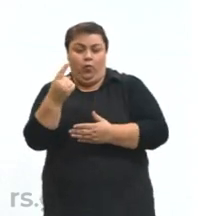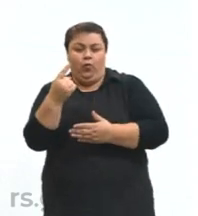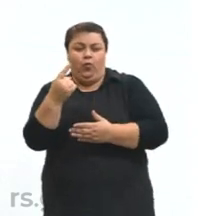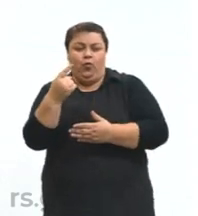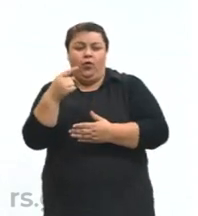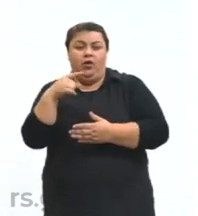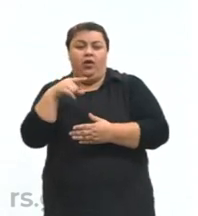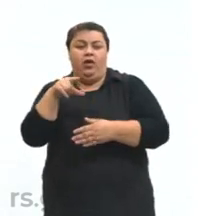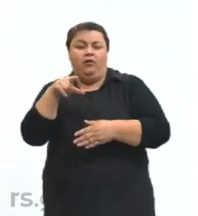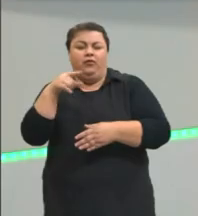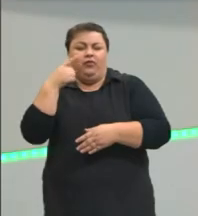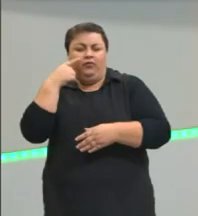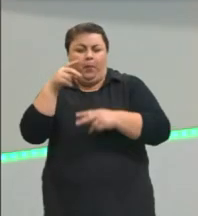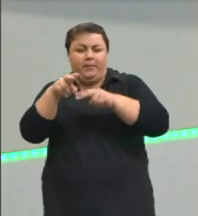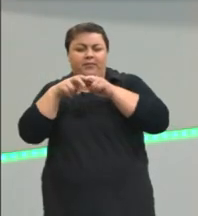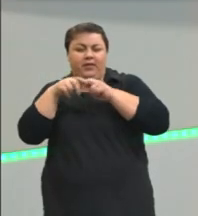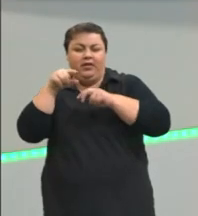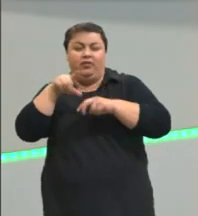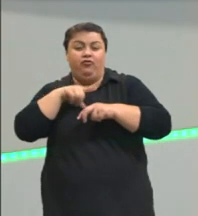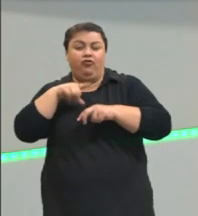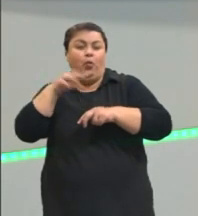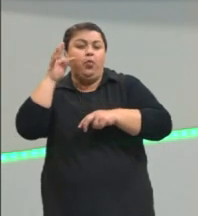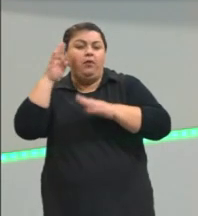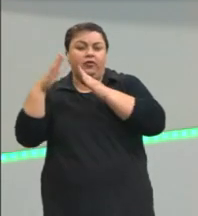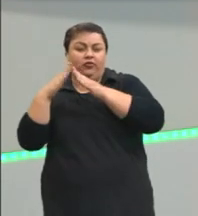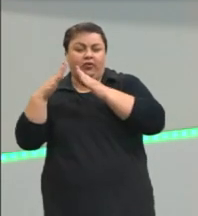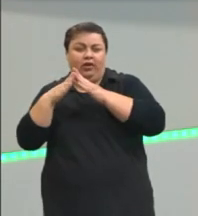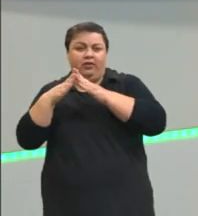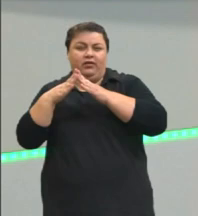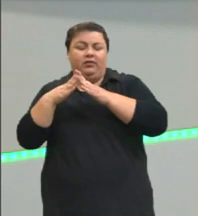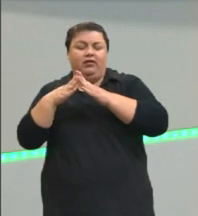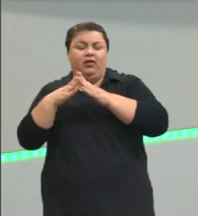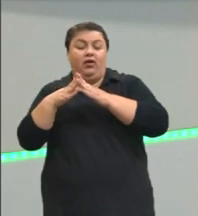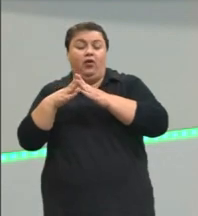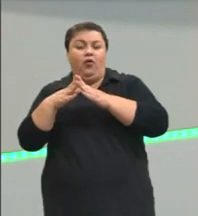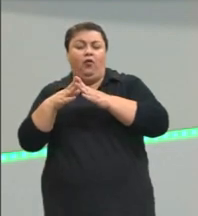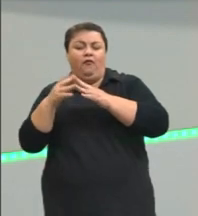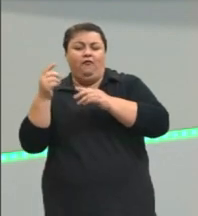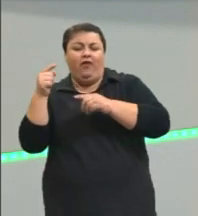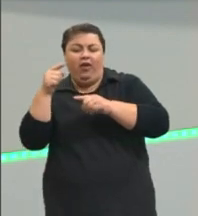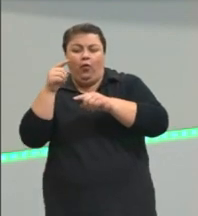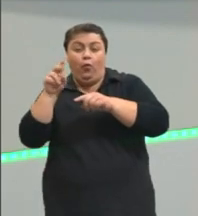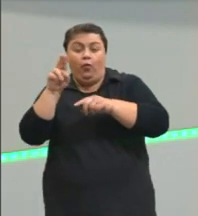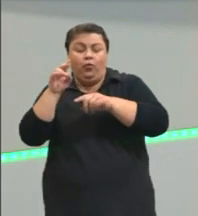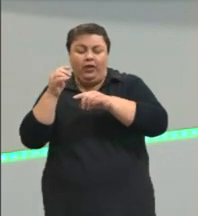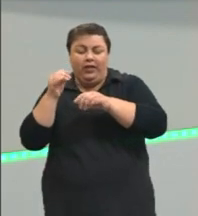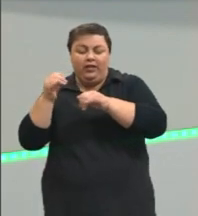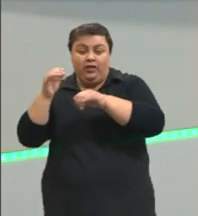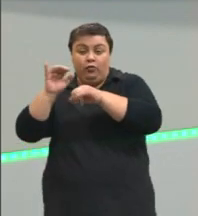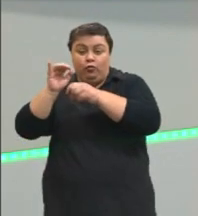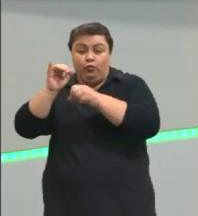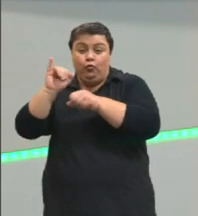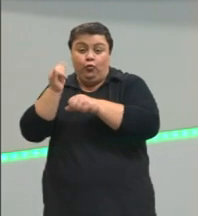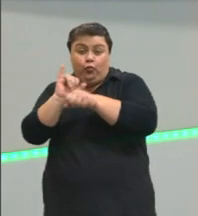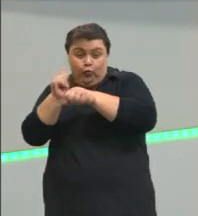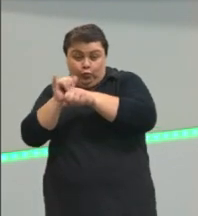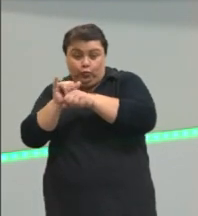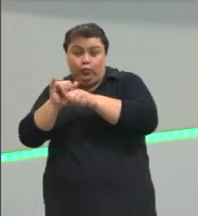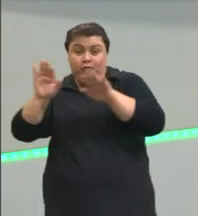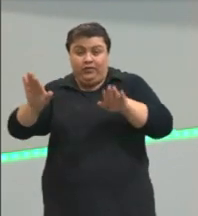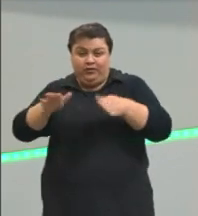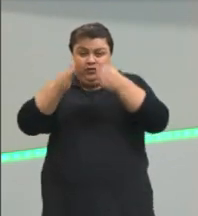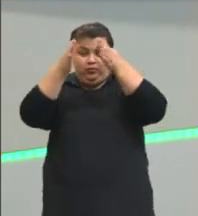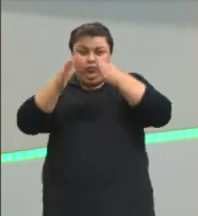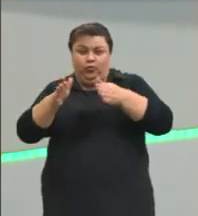tarefa de casa. Se vocês não assistiram, corre lá no YouTube da Seduc, vai na pastinha lá de língua